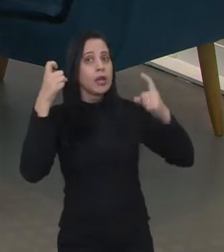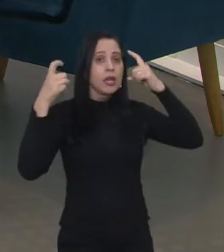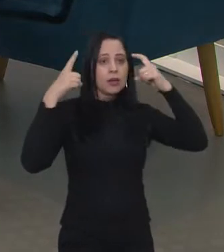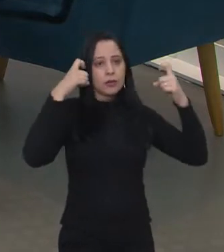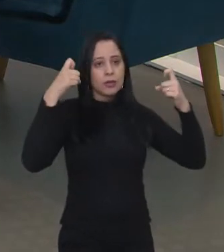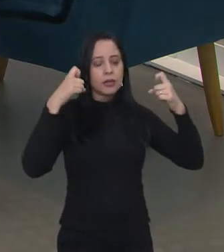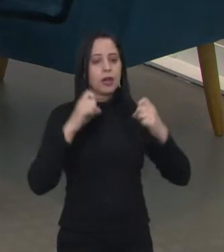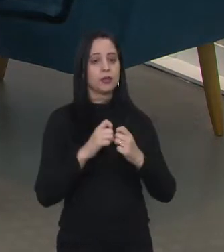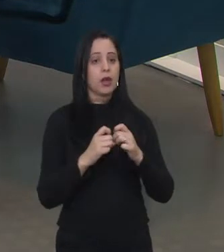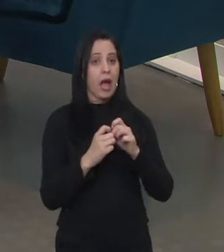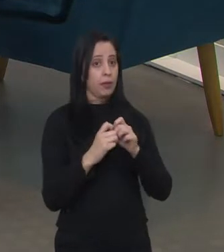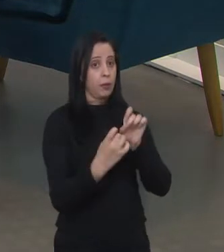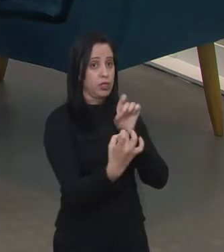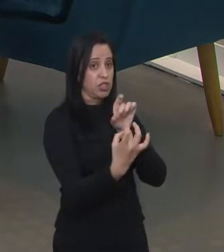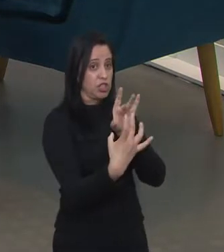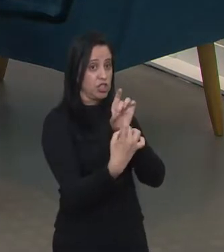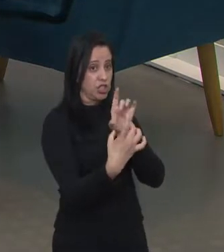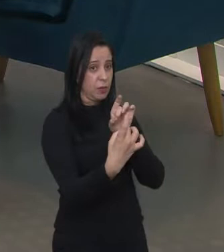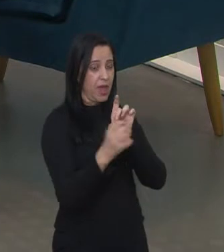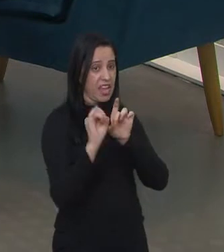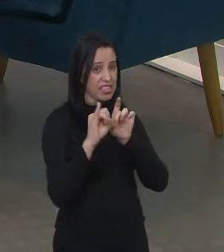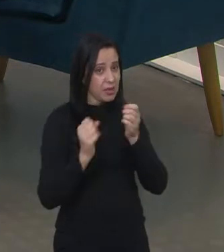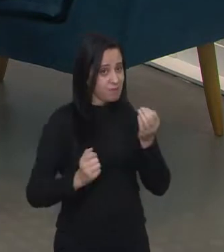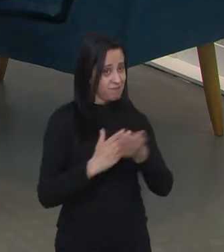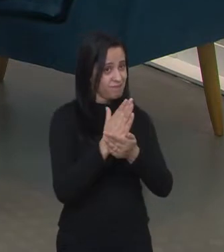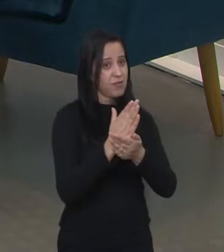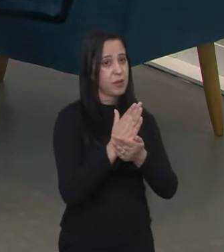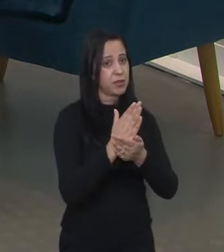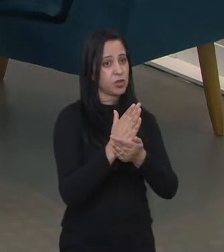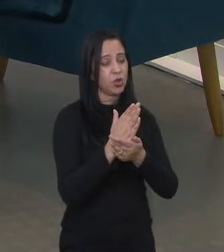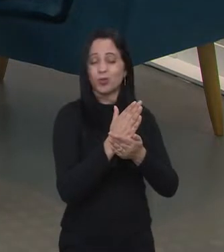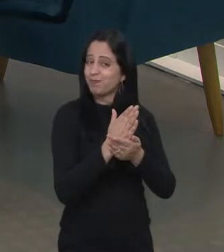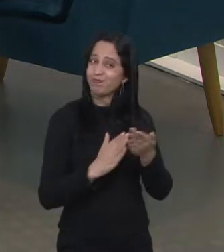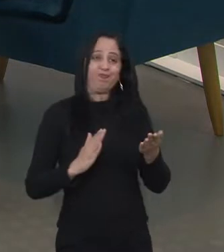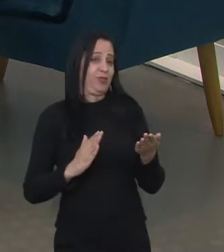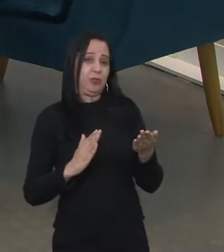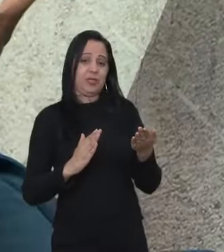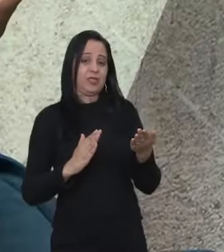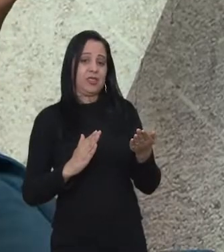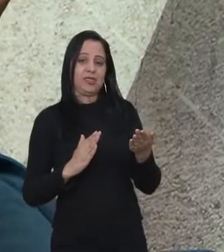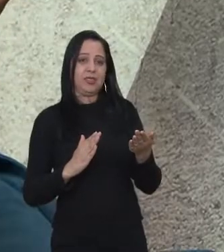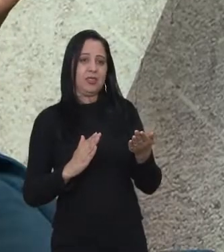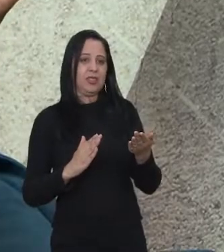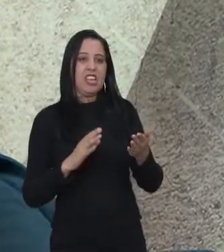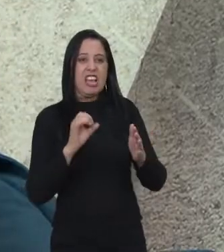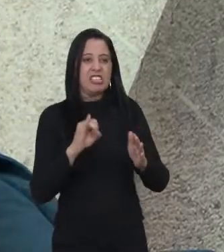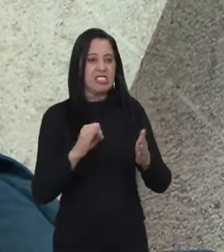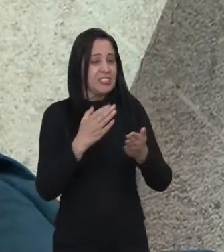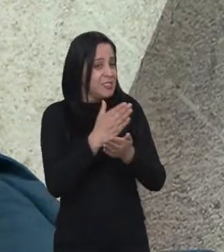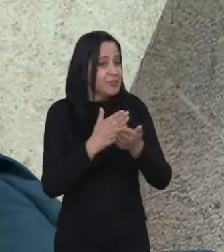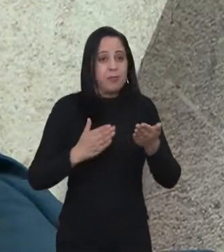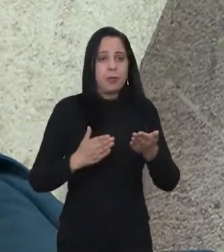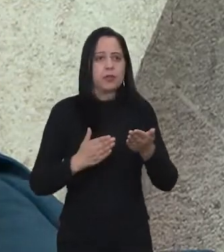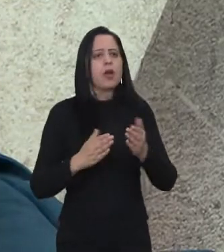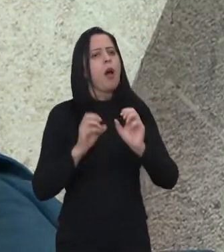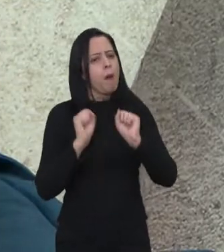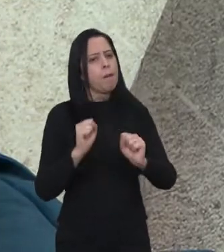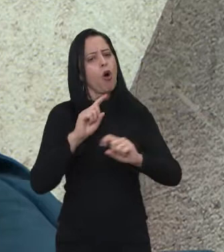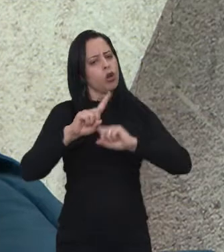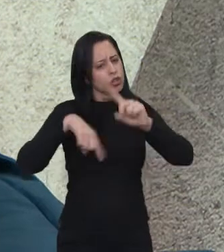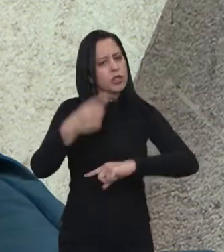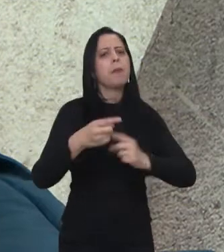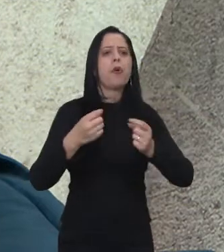Damos um feedback para eles, se aprovado ou não aprovado. Caso não aprovado, não tem o menor problema, pode se apresentar no